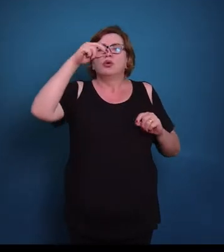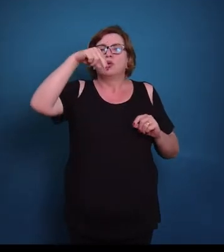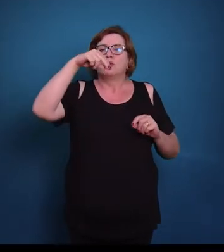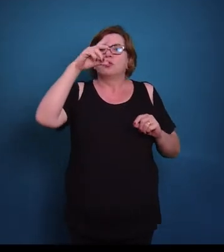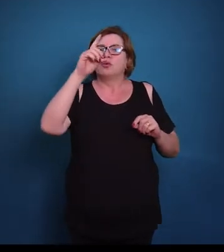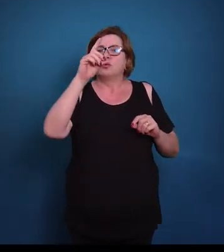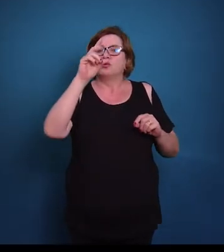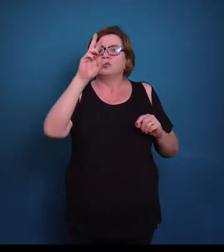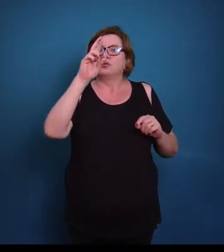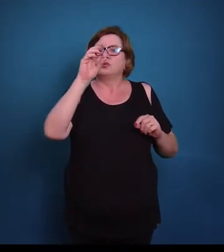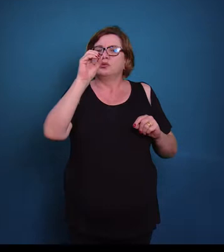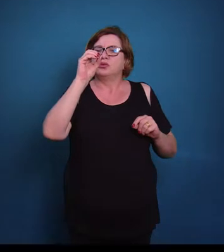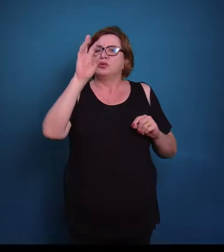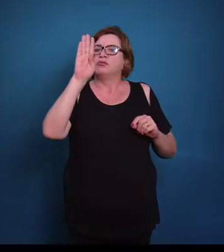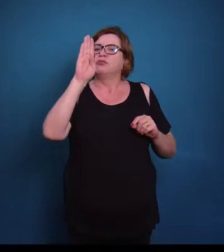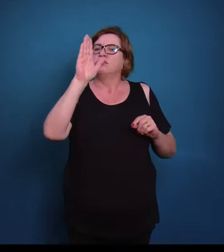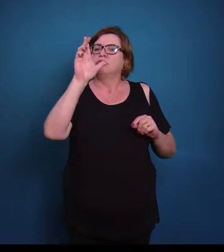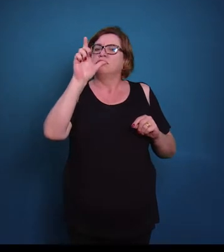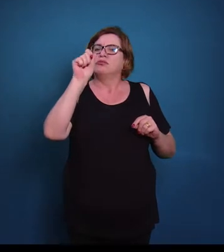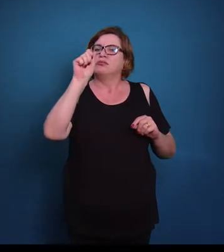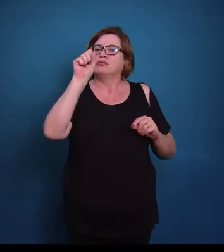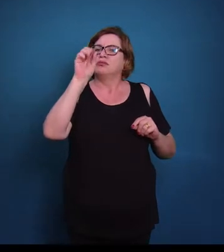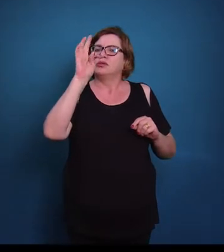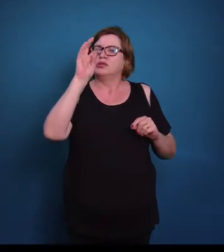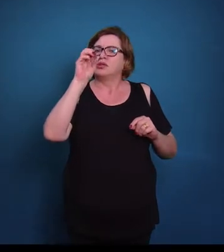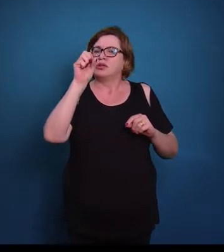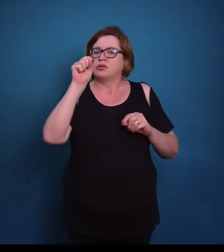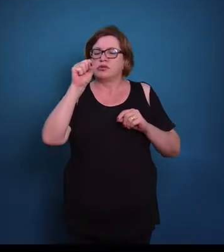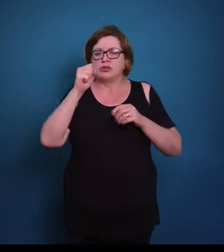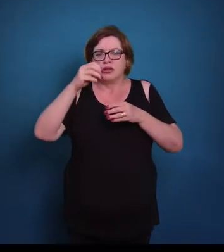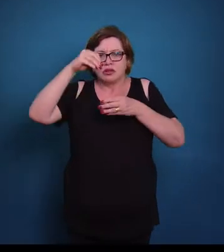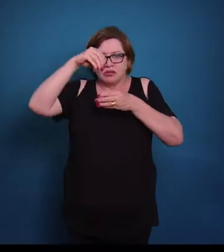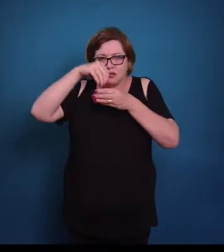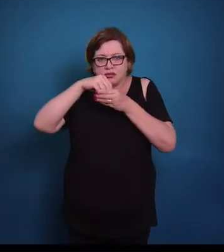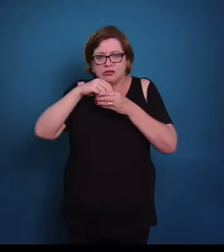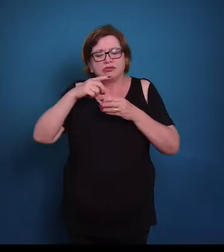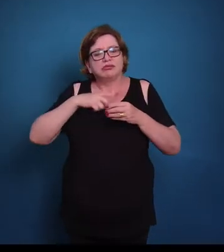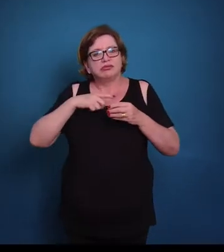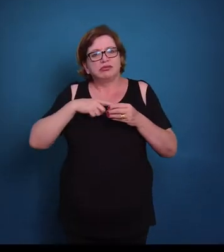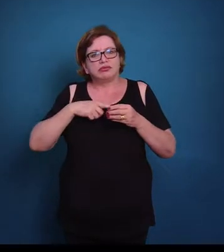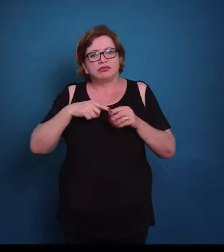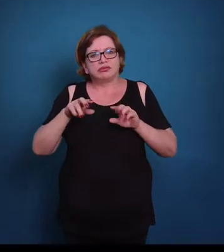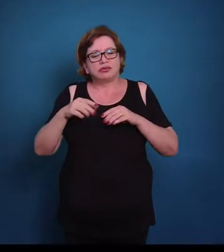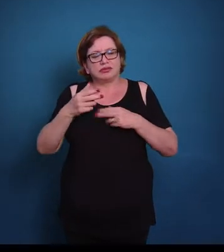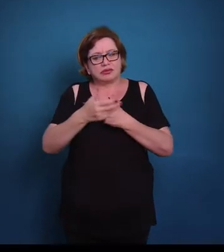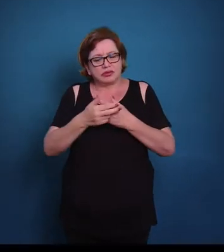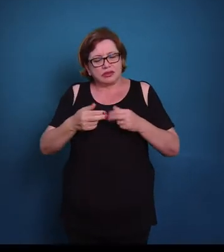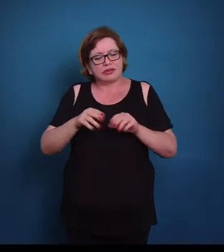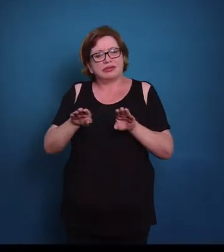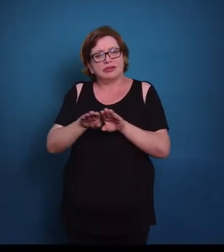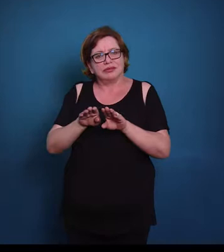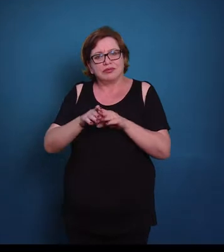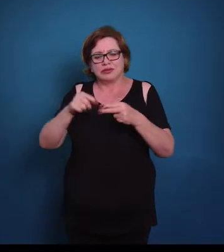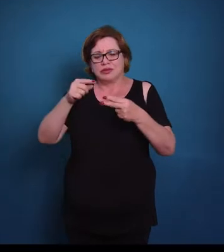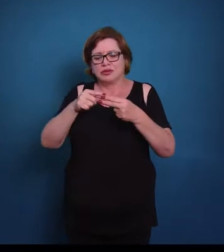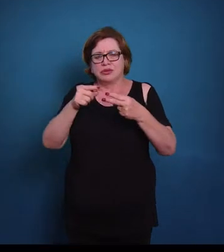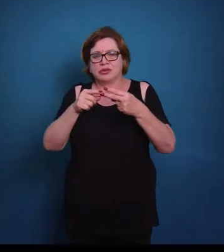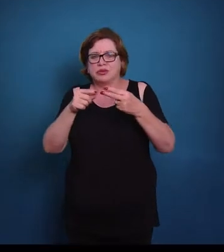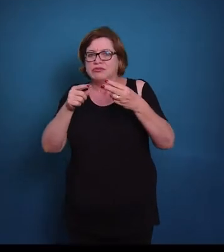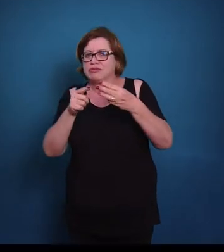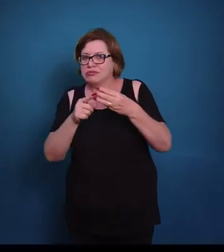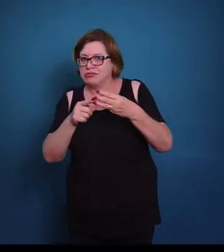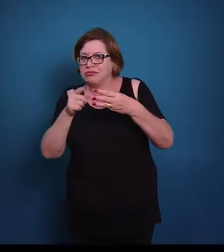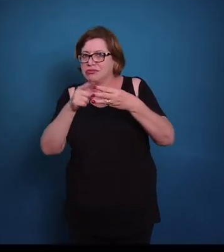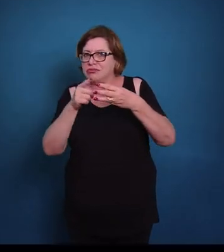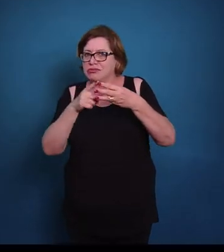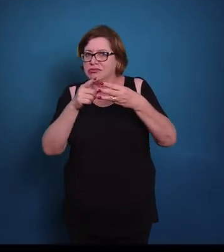cartilagem, nós temos também um tecido conjuntivo denso aqui, revestindo, que nós chamamos de pericôndrio. Então nós temos três tipos de cartilagem, nós